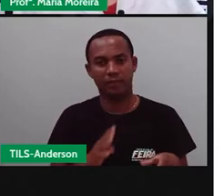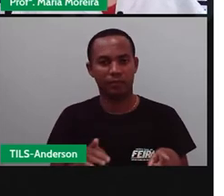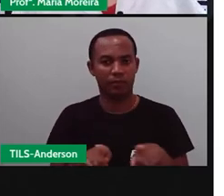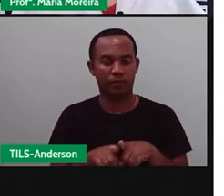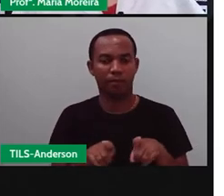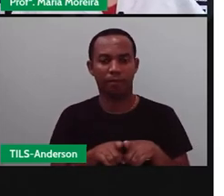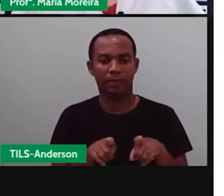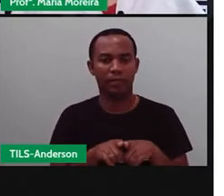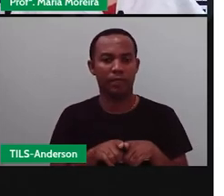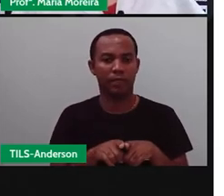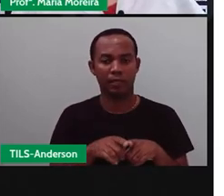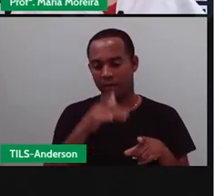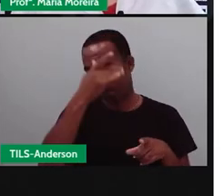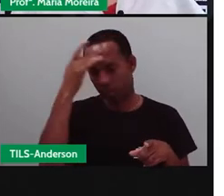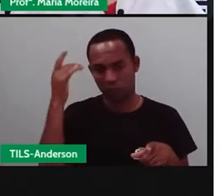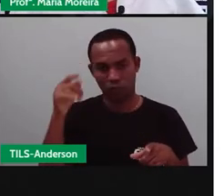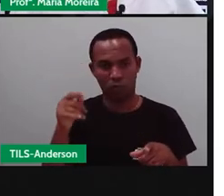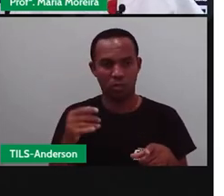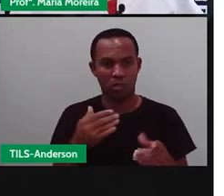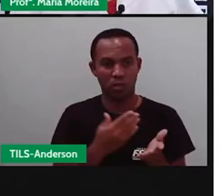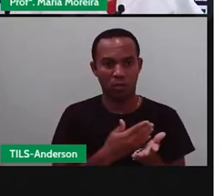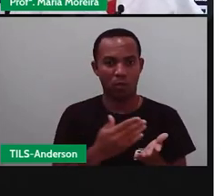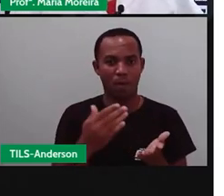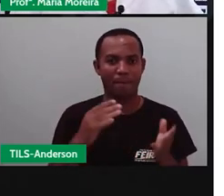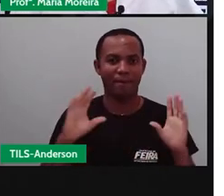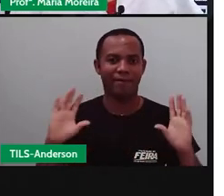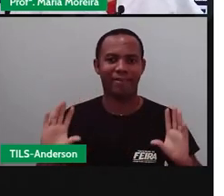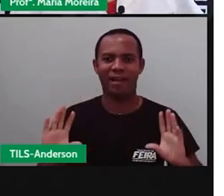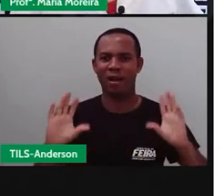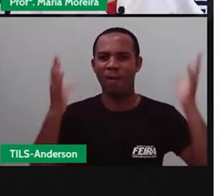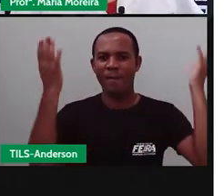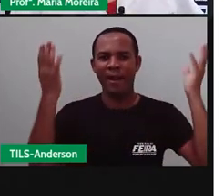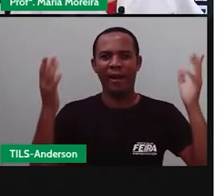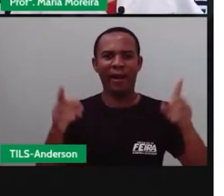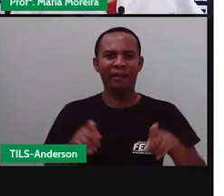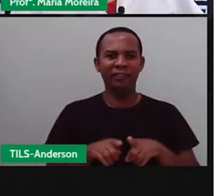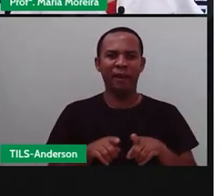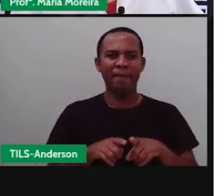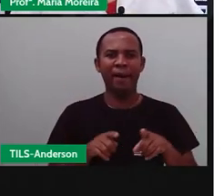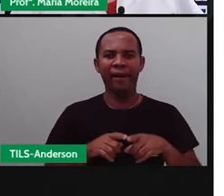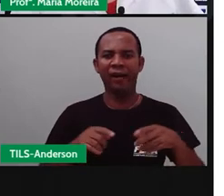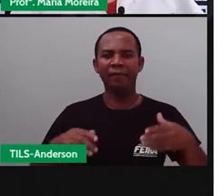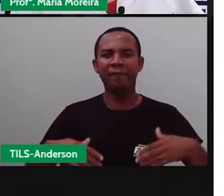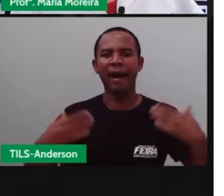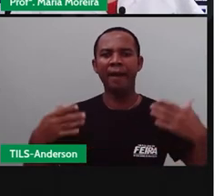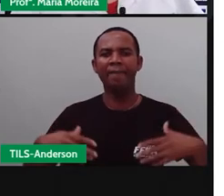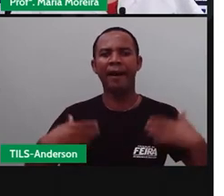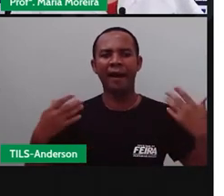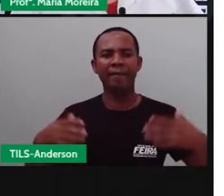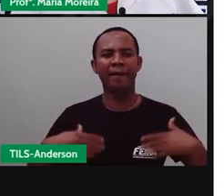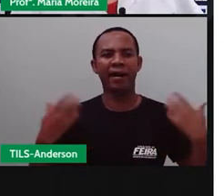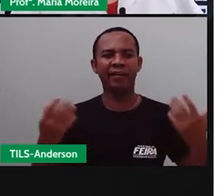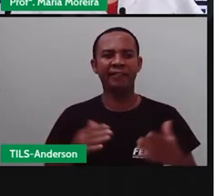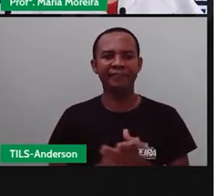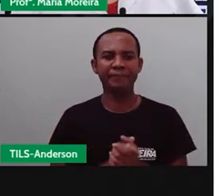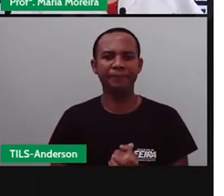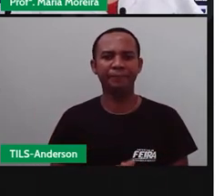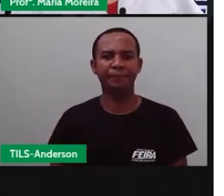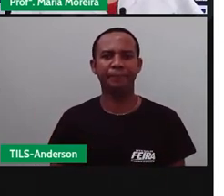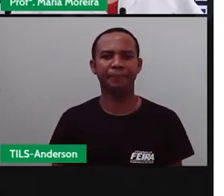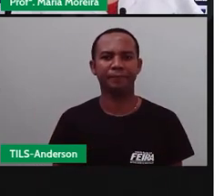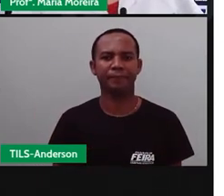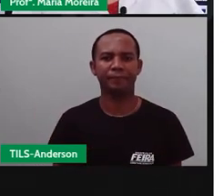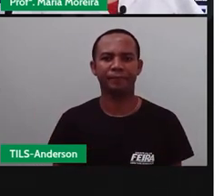a comemorar. E a comemorar se baseando no quê? Homenageando os santos.